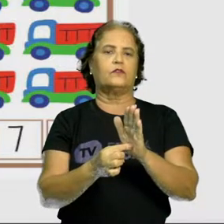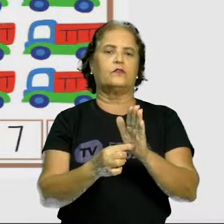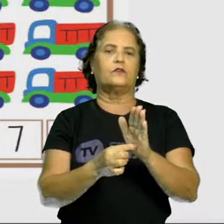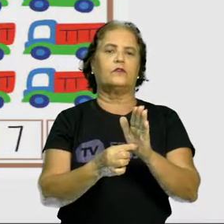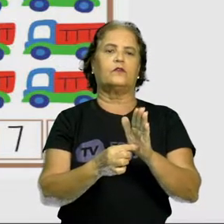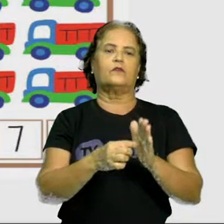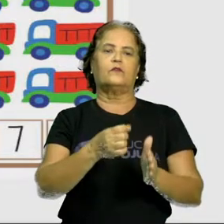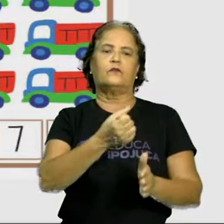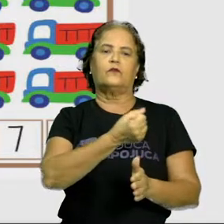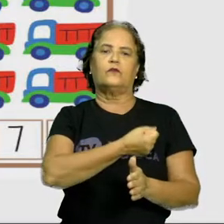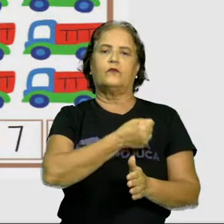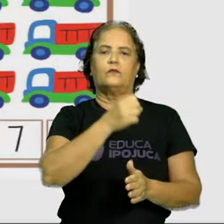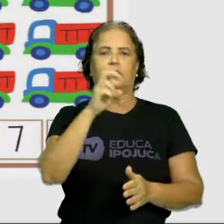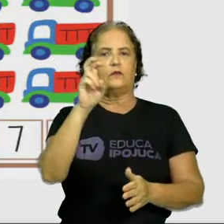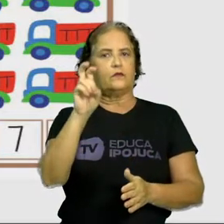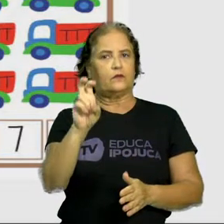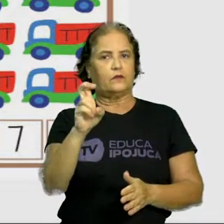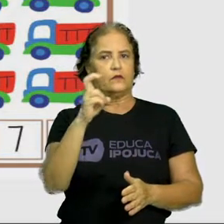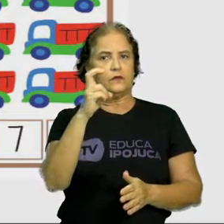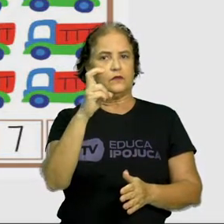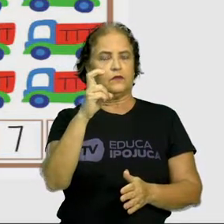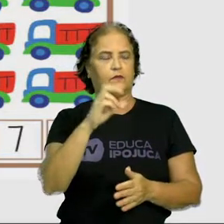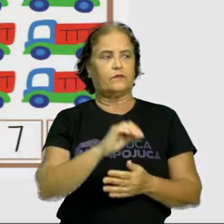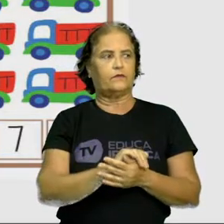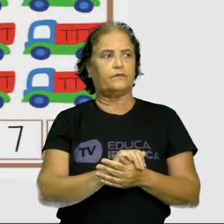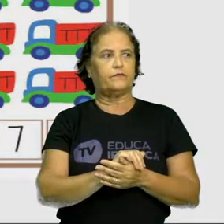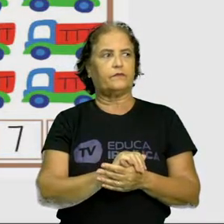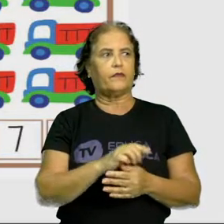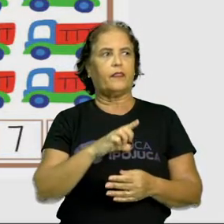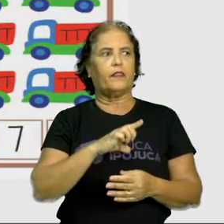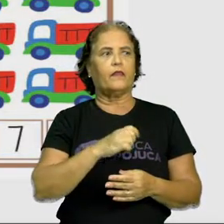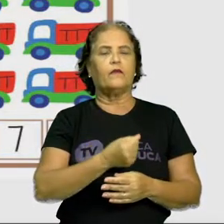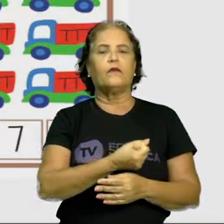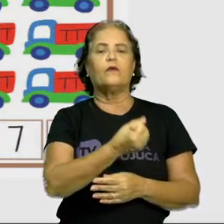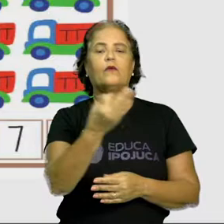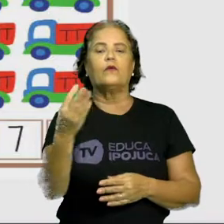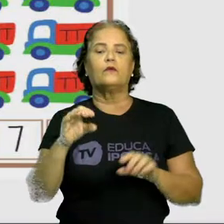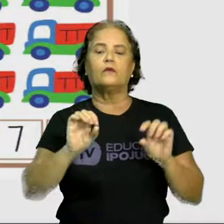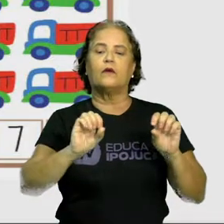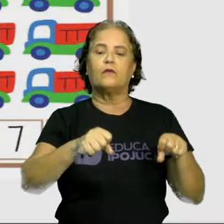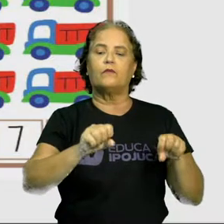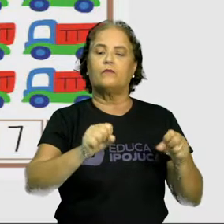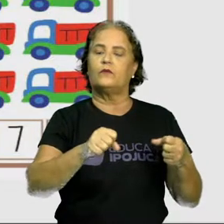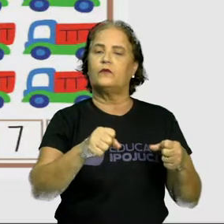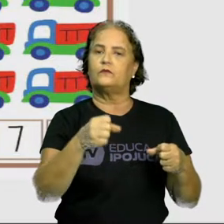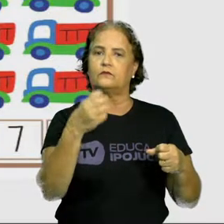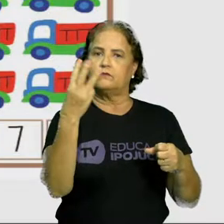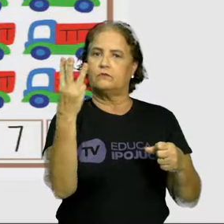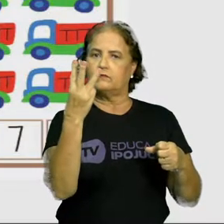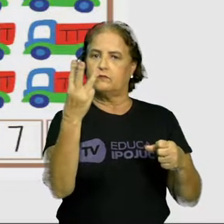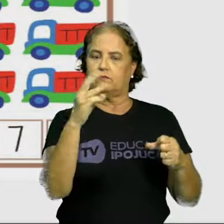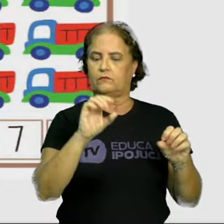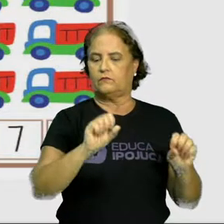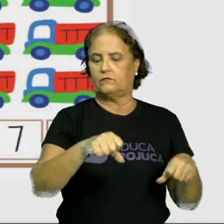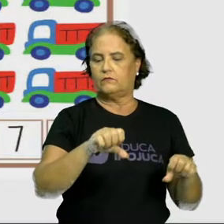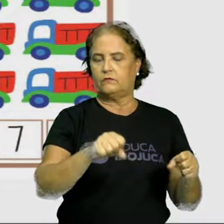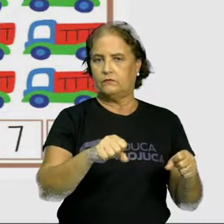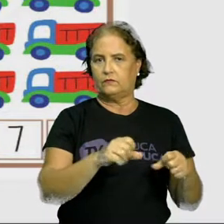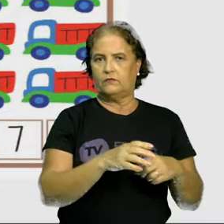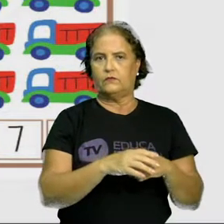número 5. Não é isso, crianças? E aqui nós temos quantas motos? Três motos. Então,